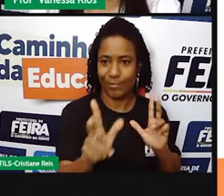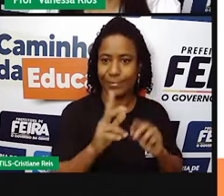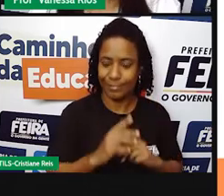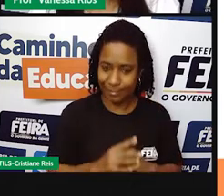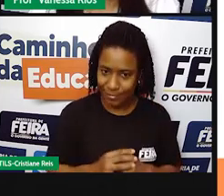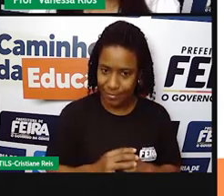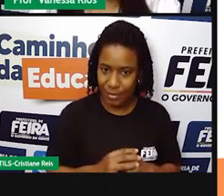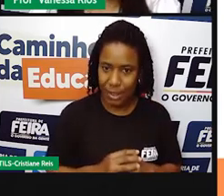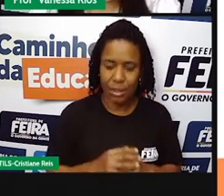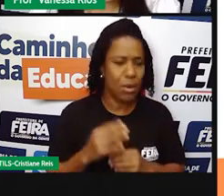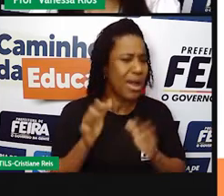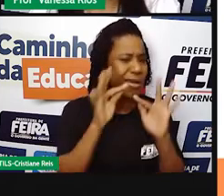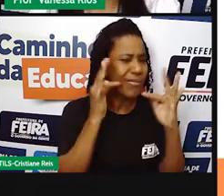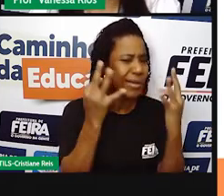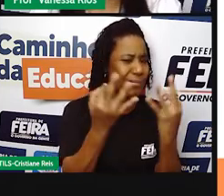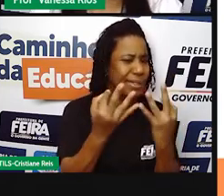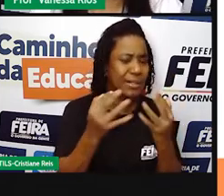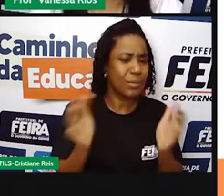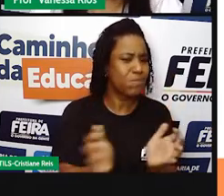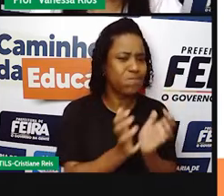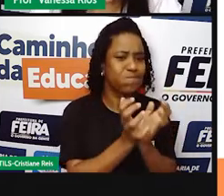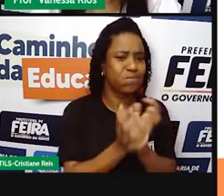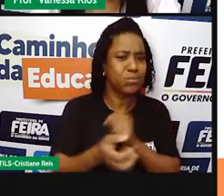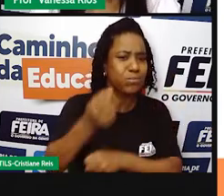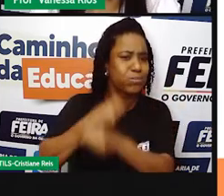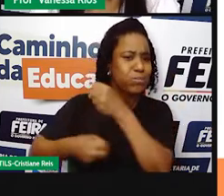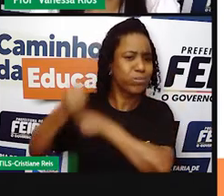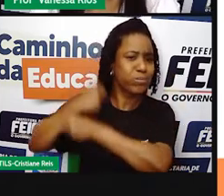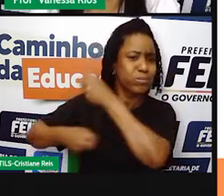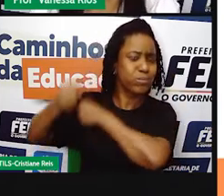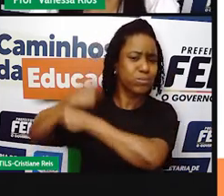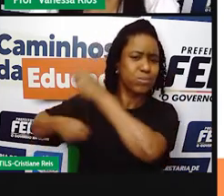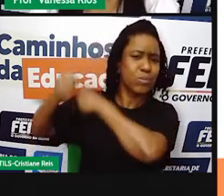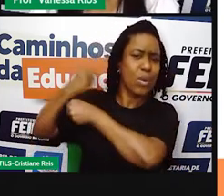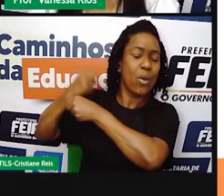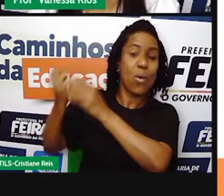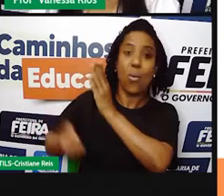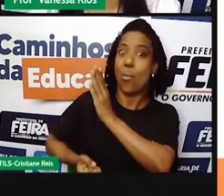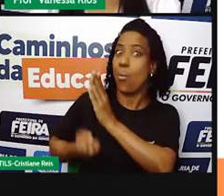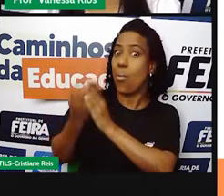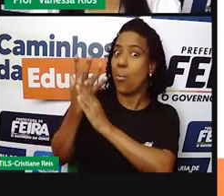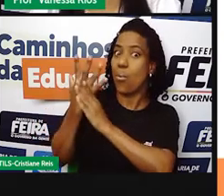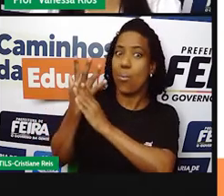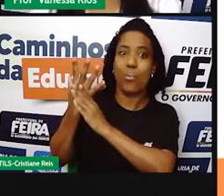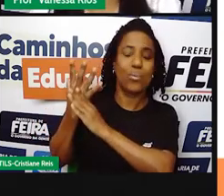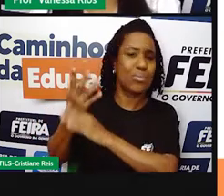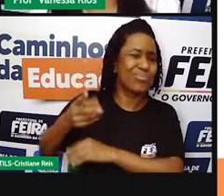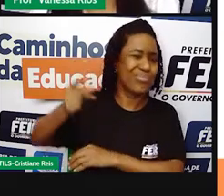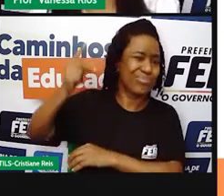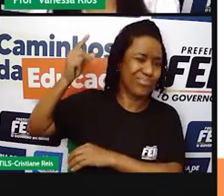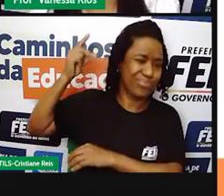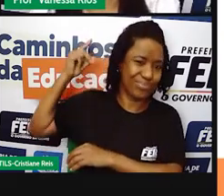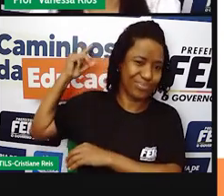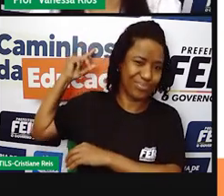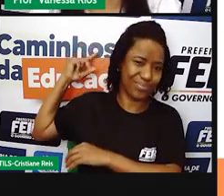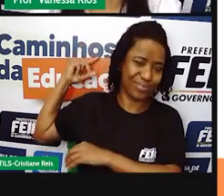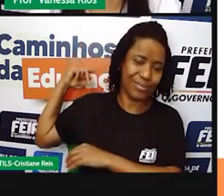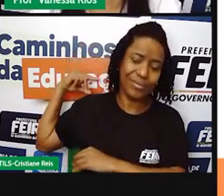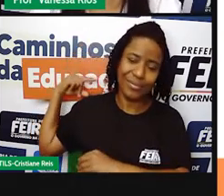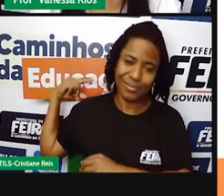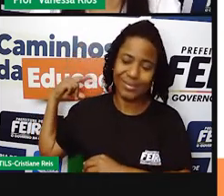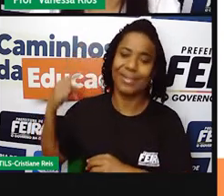anos atrás, né? As primeiras famílias aí surgiram aí junto com a própria pré-história. Então, existem